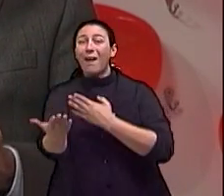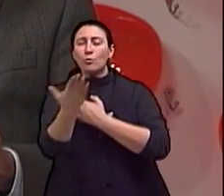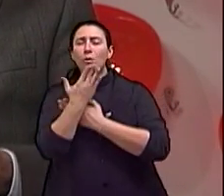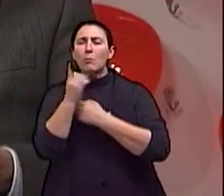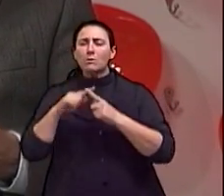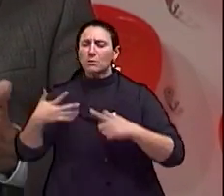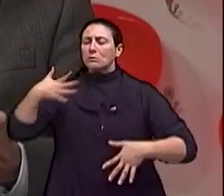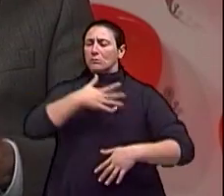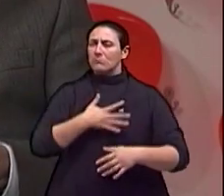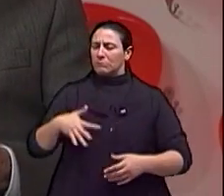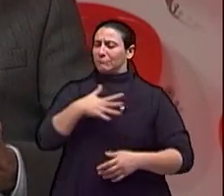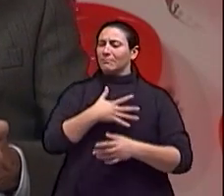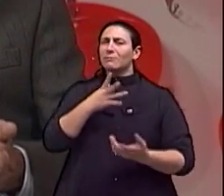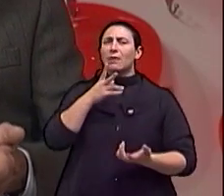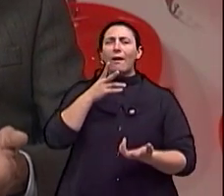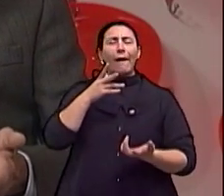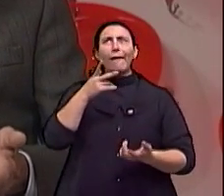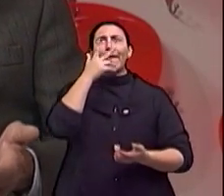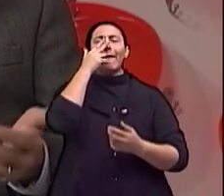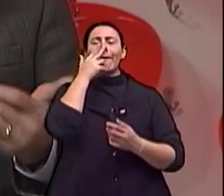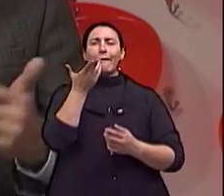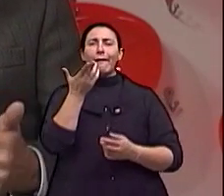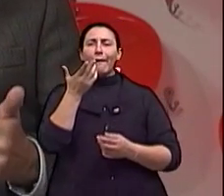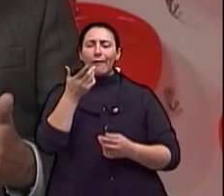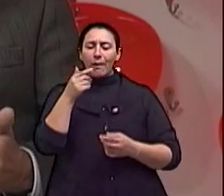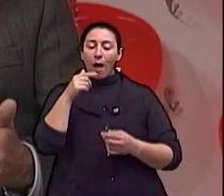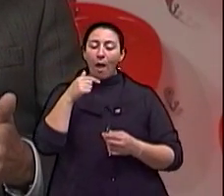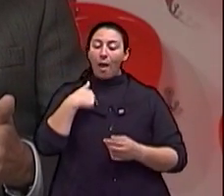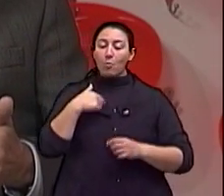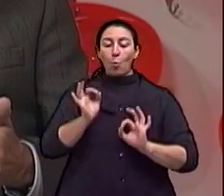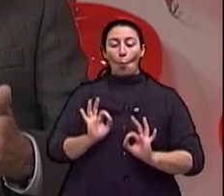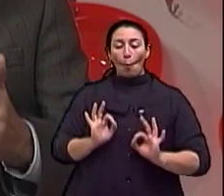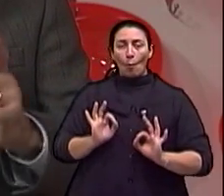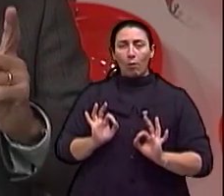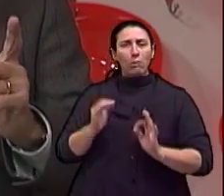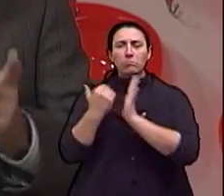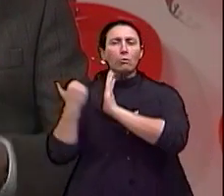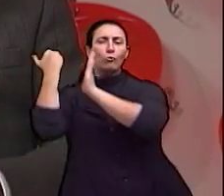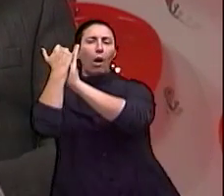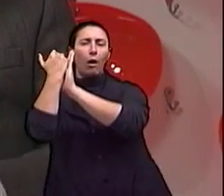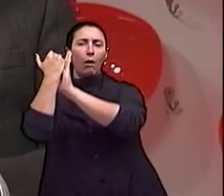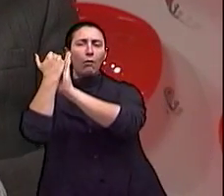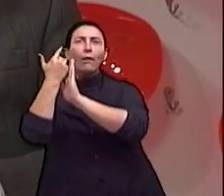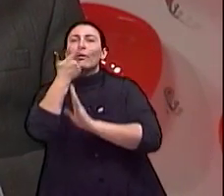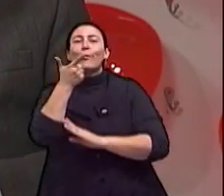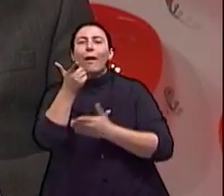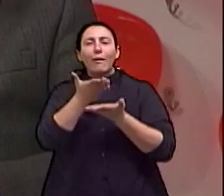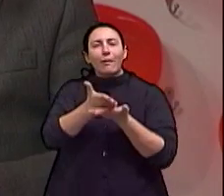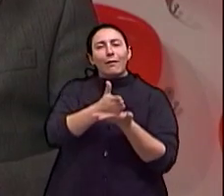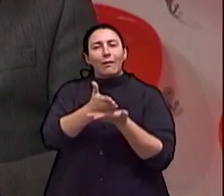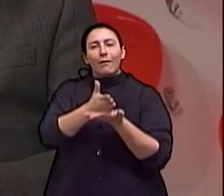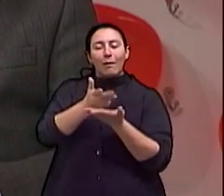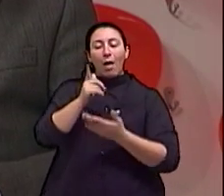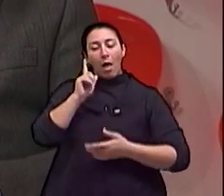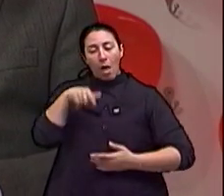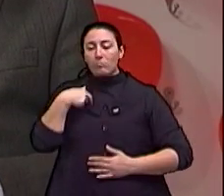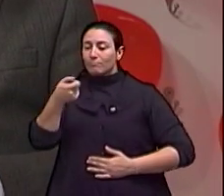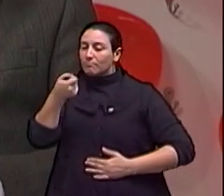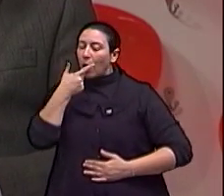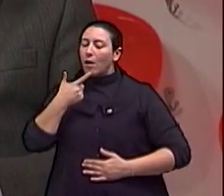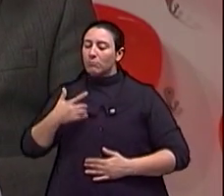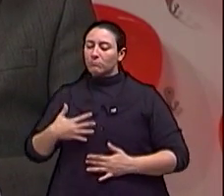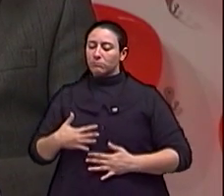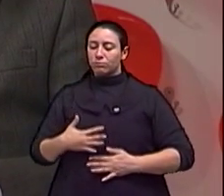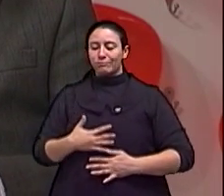o incapacita pelo efeito colateral. Então, esse é o paciente ideal, em princípio, entre aspas, para a cirurgia. Então, a